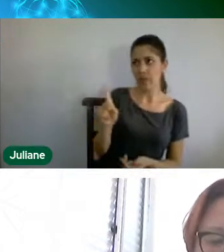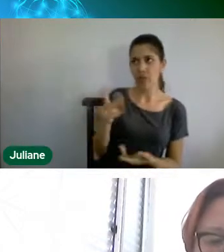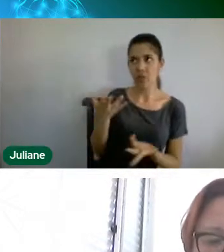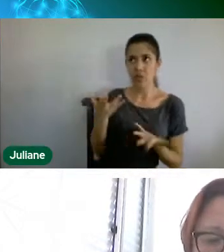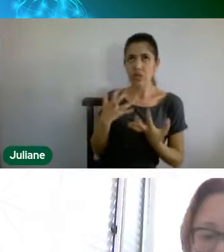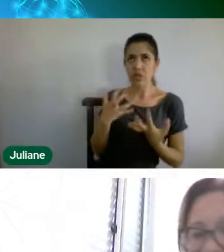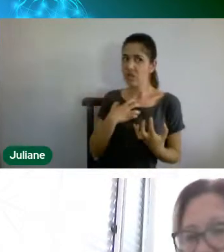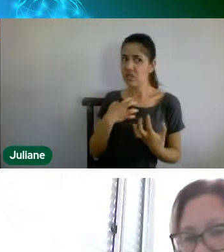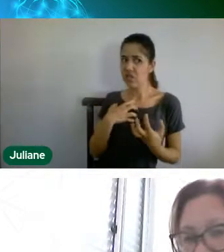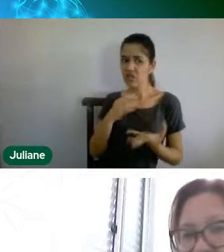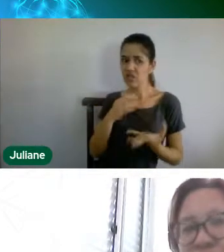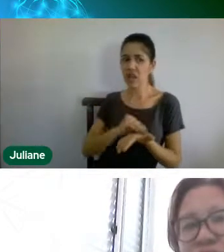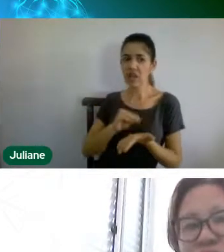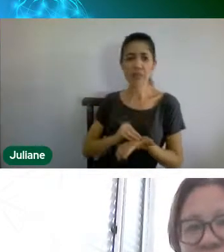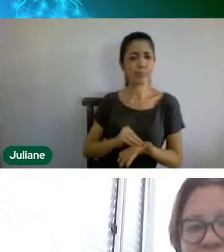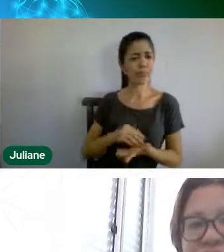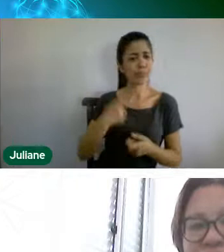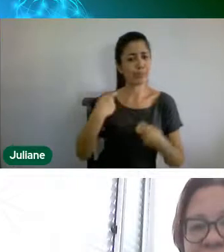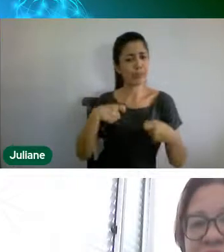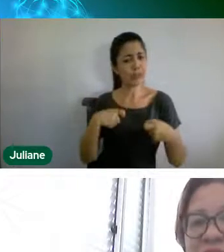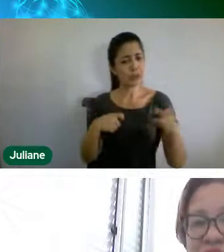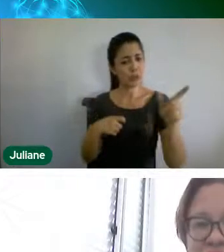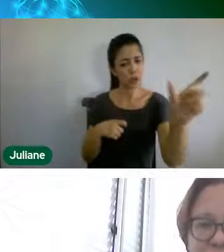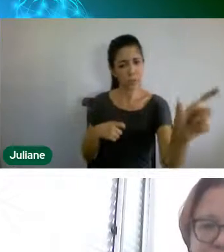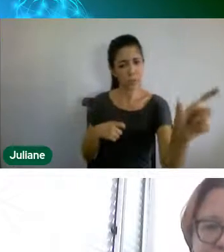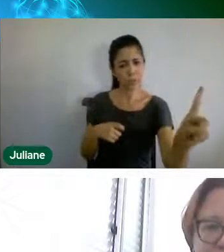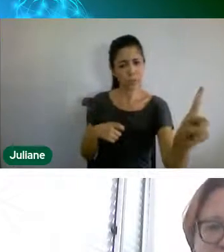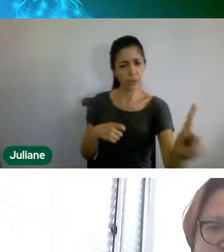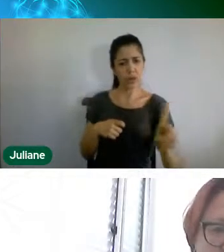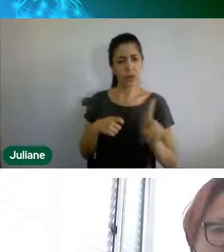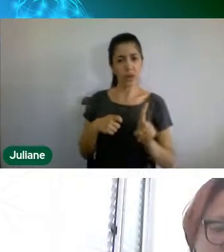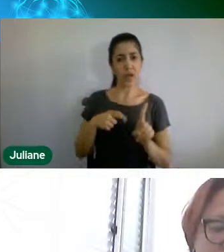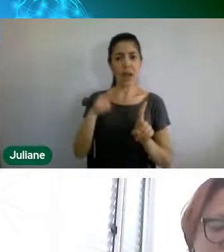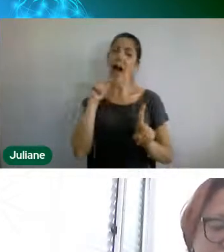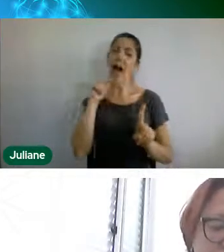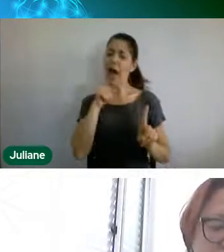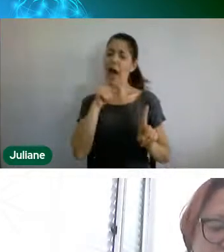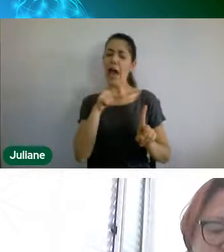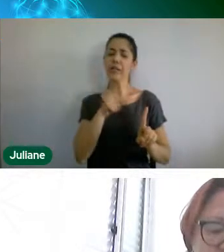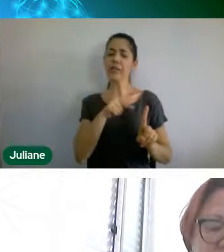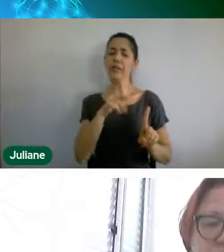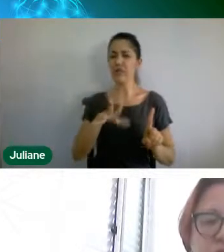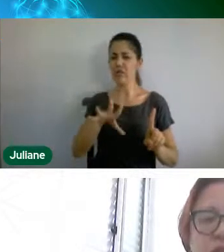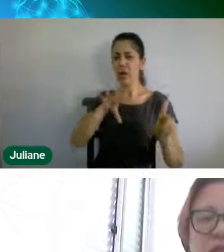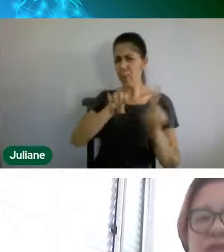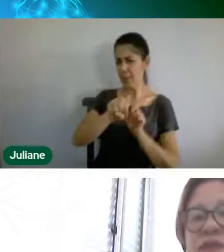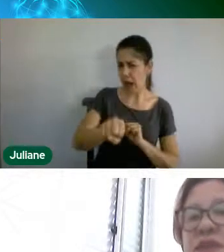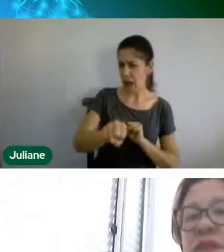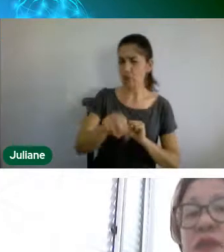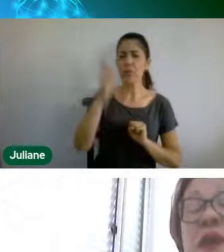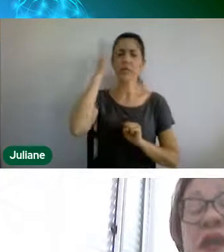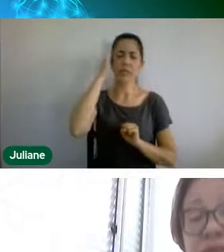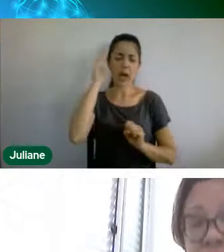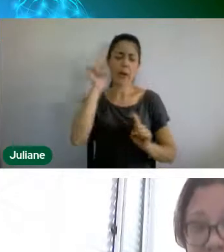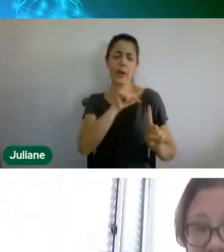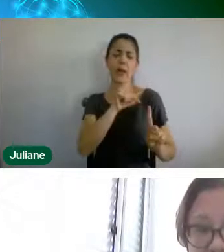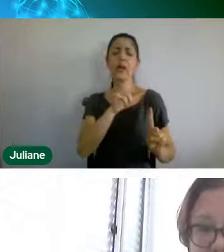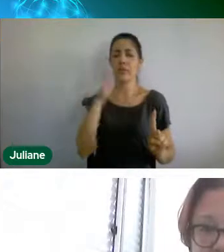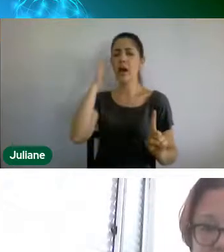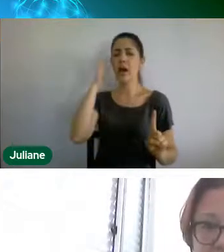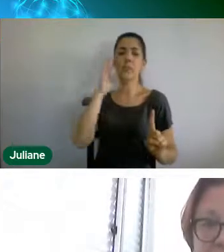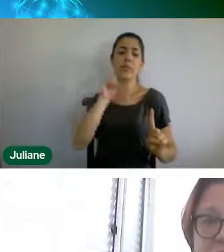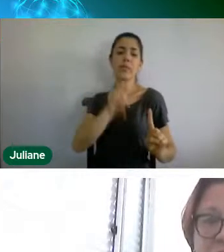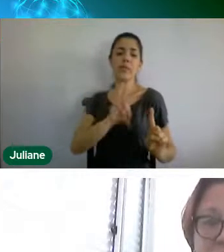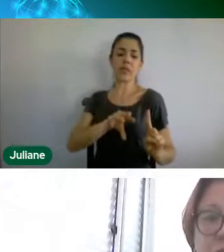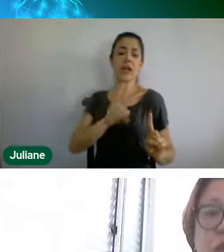um professor preparado e dar a disciplina de educação ambiental, sendo que educação ambiental não é disciplina,